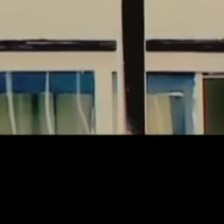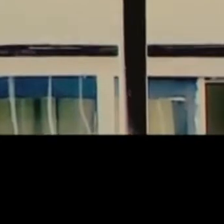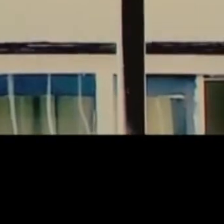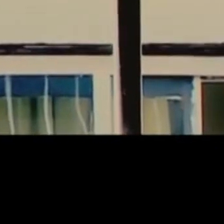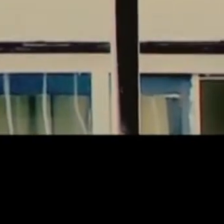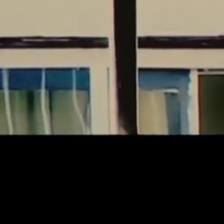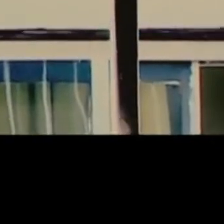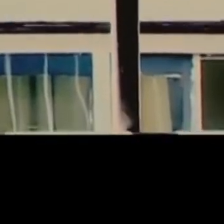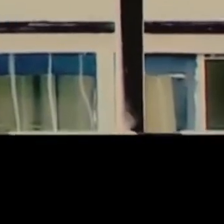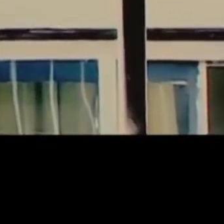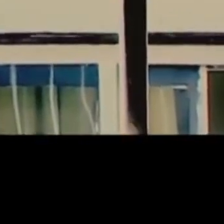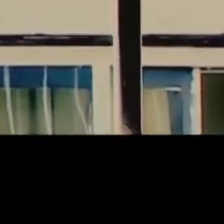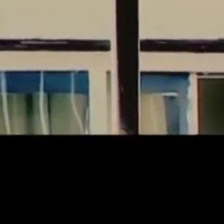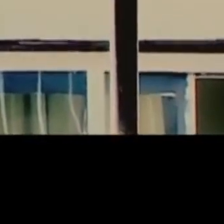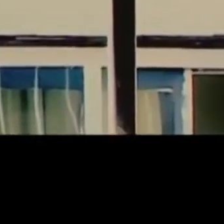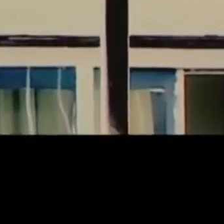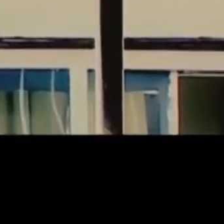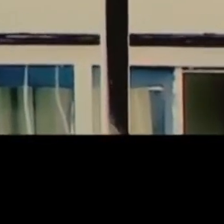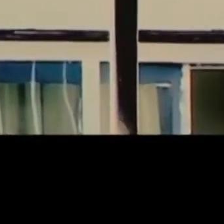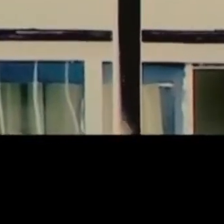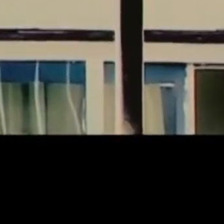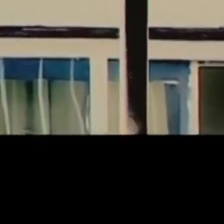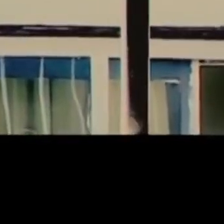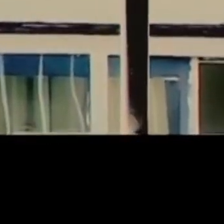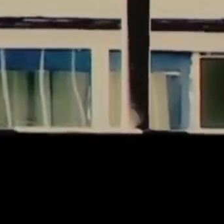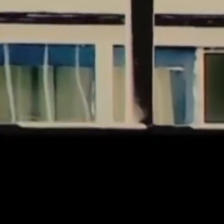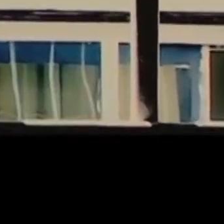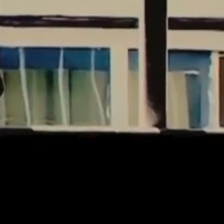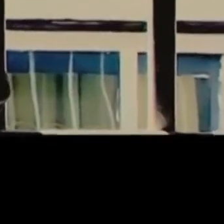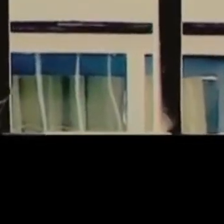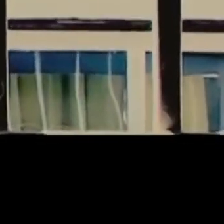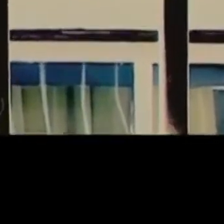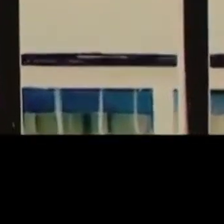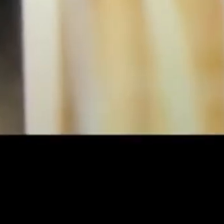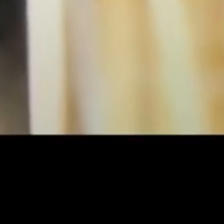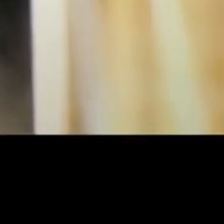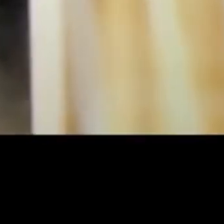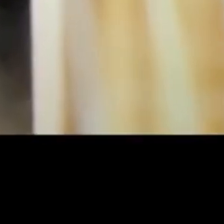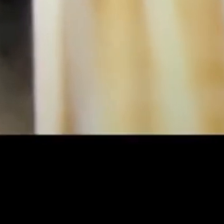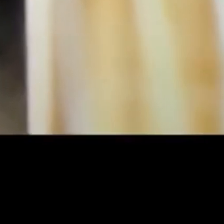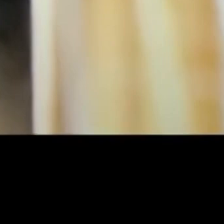Olharam hoje o mundo com os olhos cheios de amor.